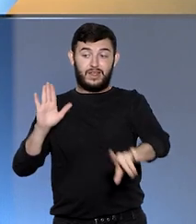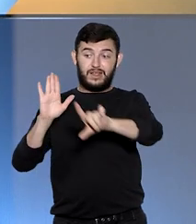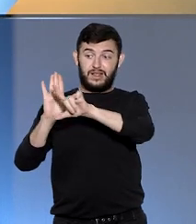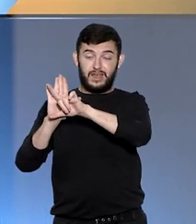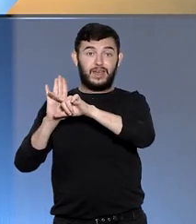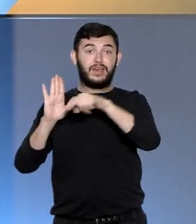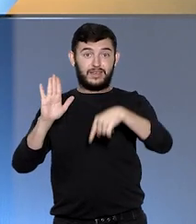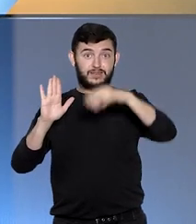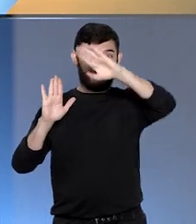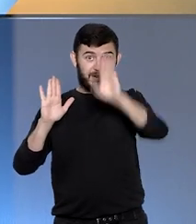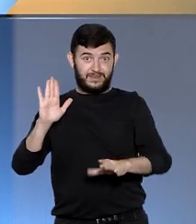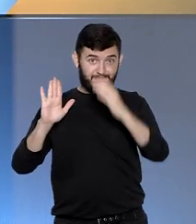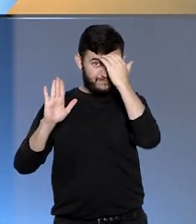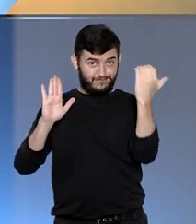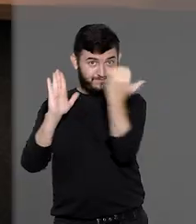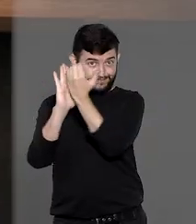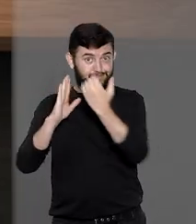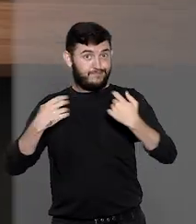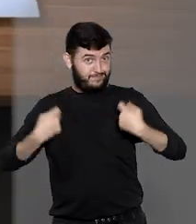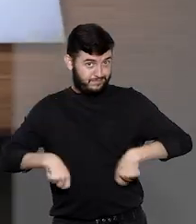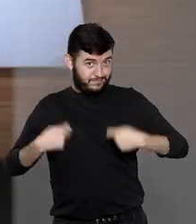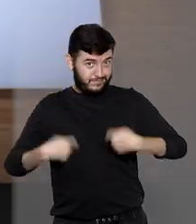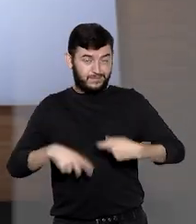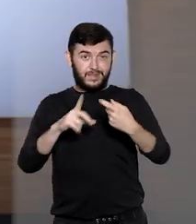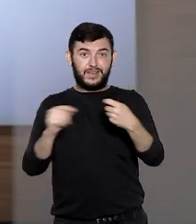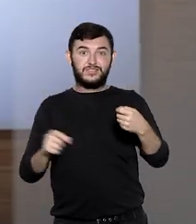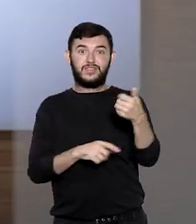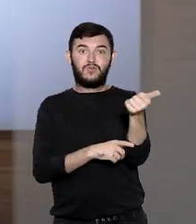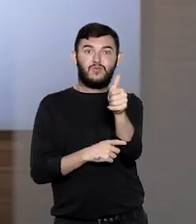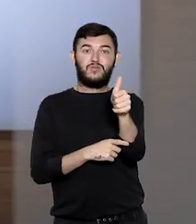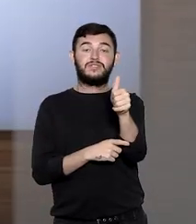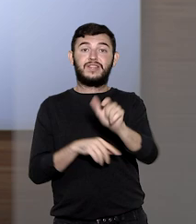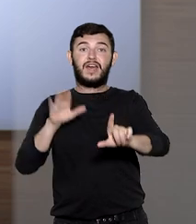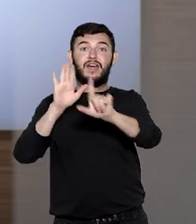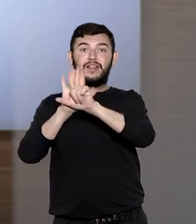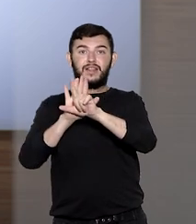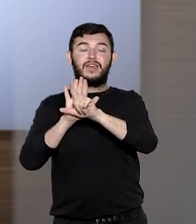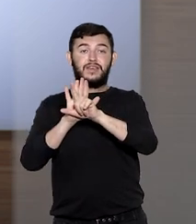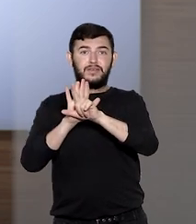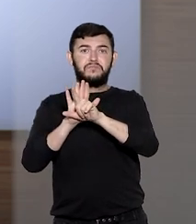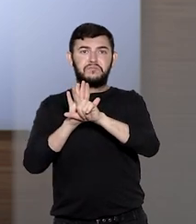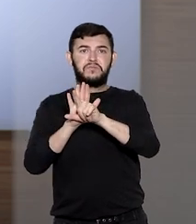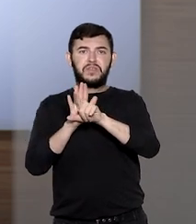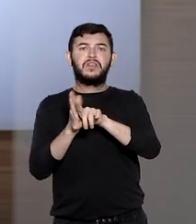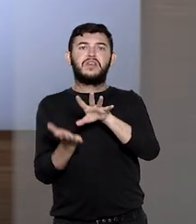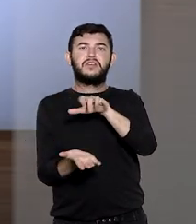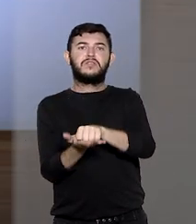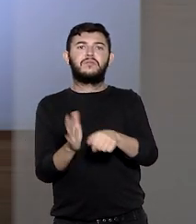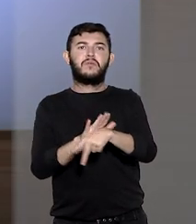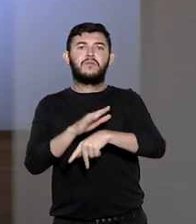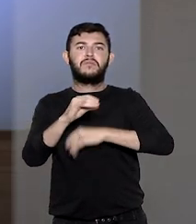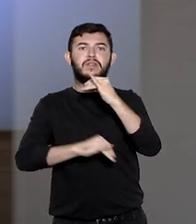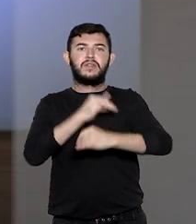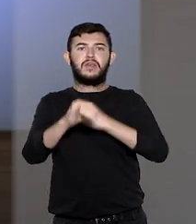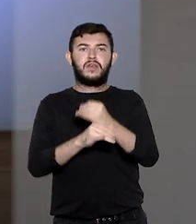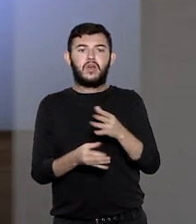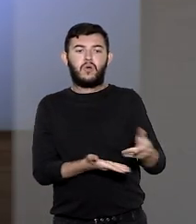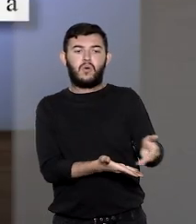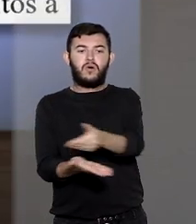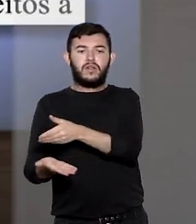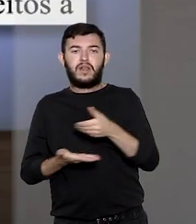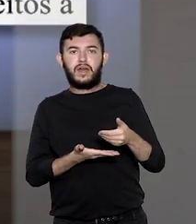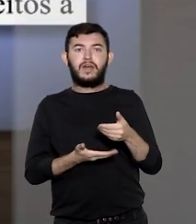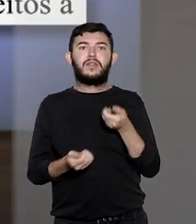sempre seguir a lei brasileira. Está no artigo 11 do Marco Civil da Internet. Em qualquer operação de coleta,